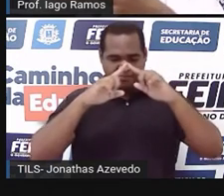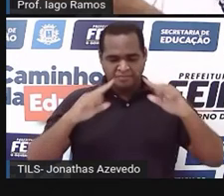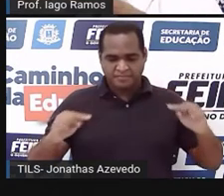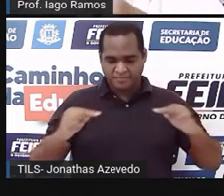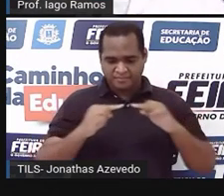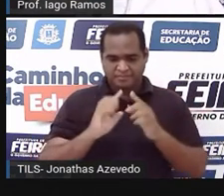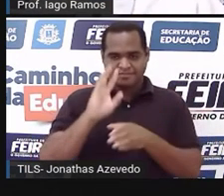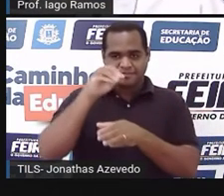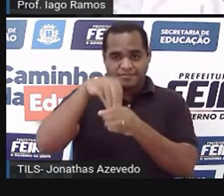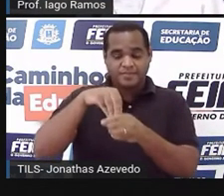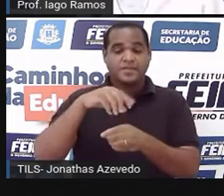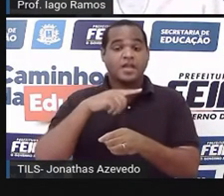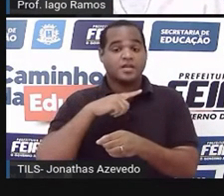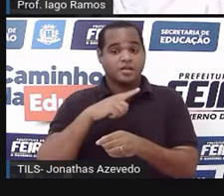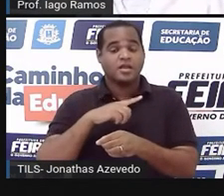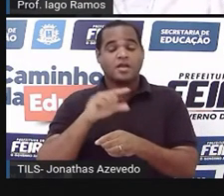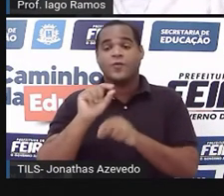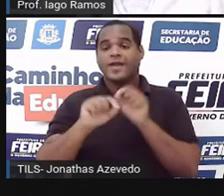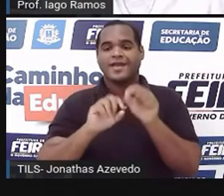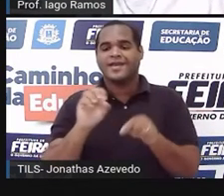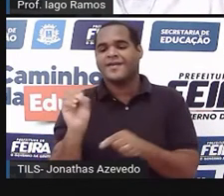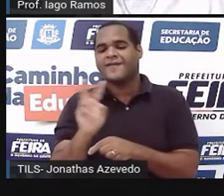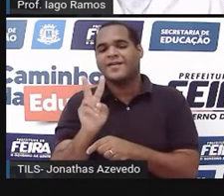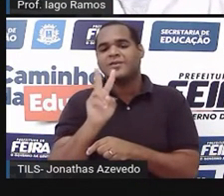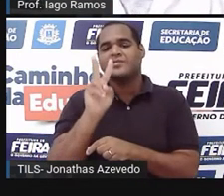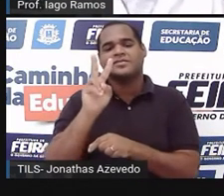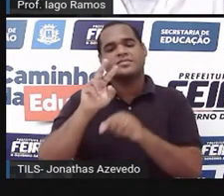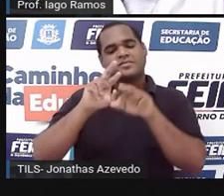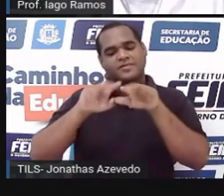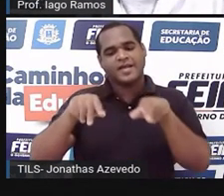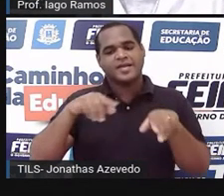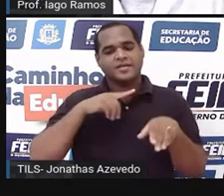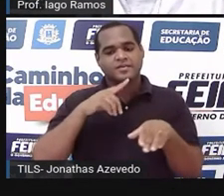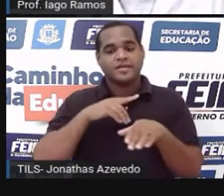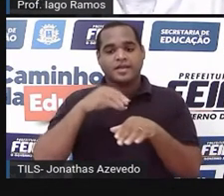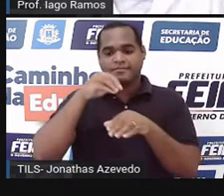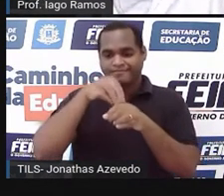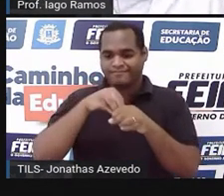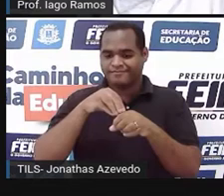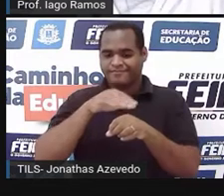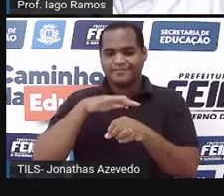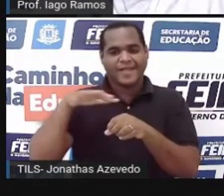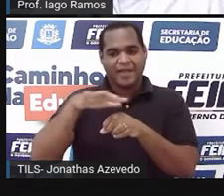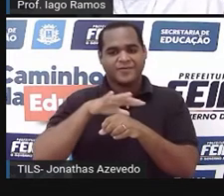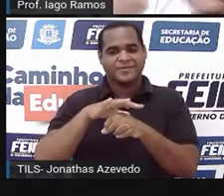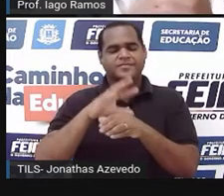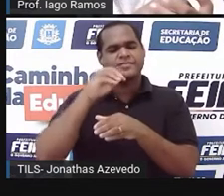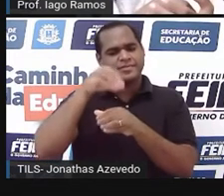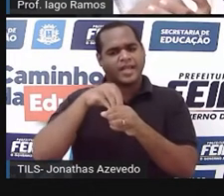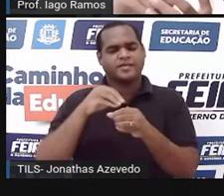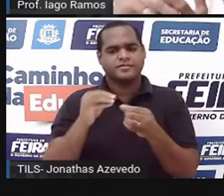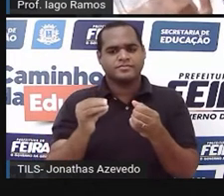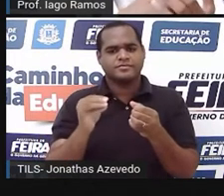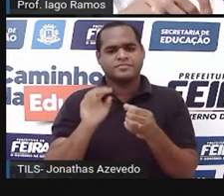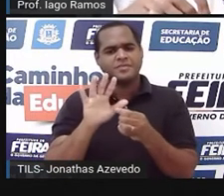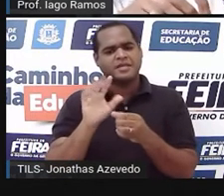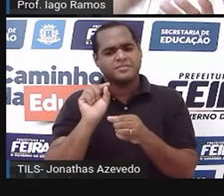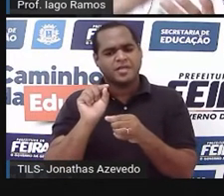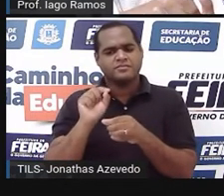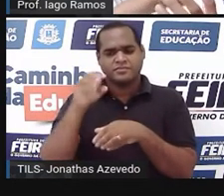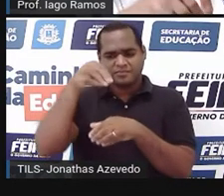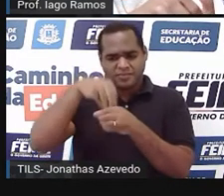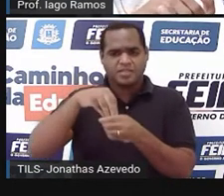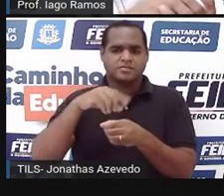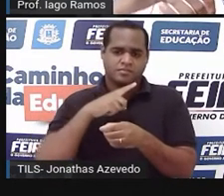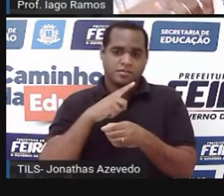dentro desses triângulos tem os valores dos ângulos internos, tá? Claro, se está dentro é interno,